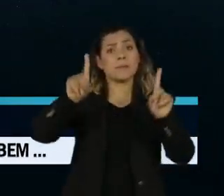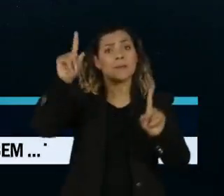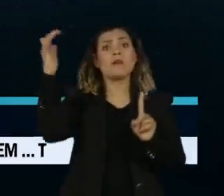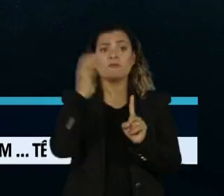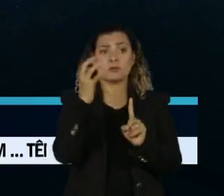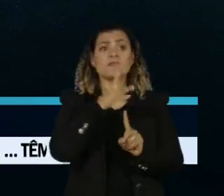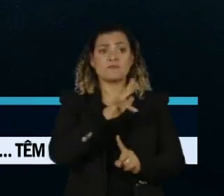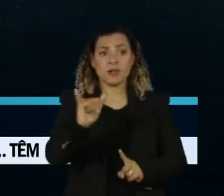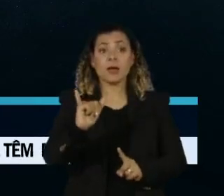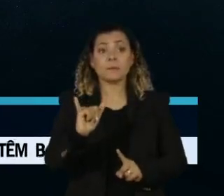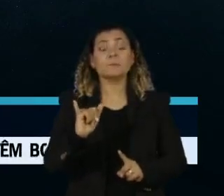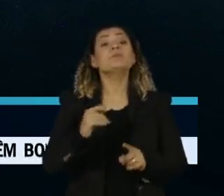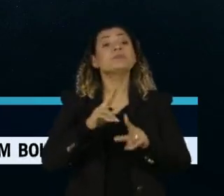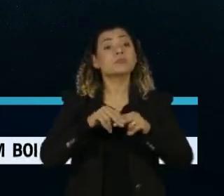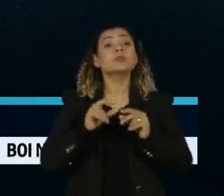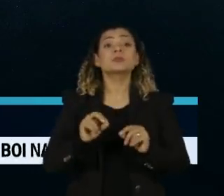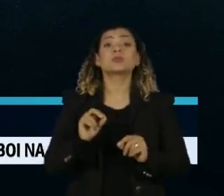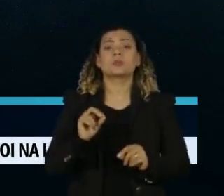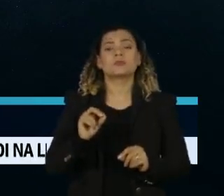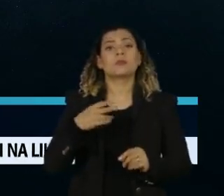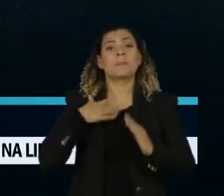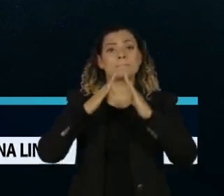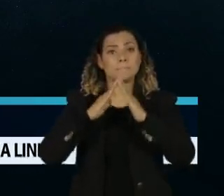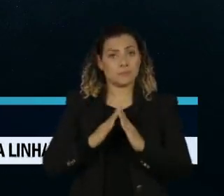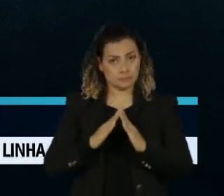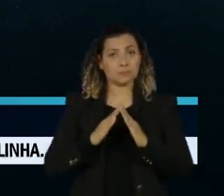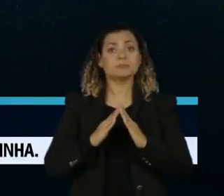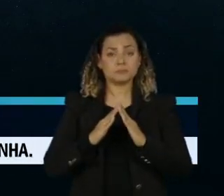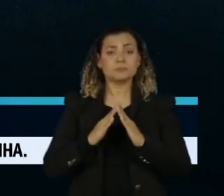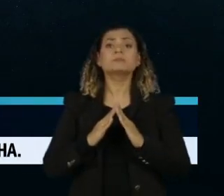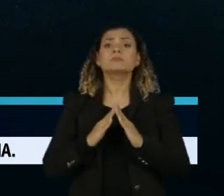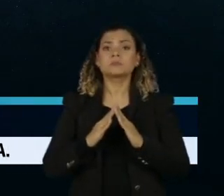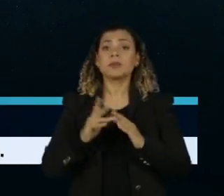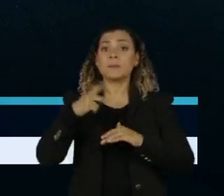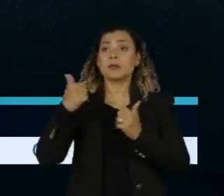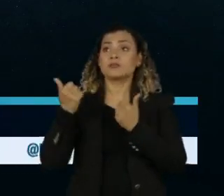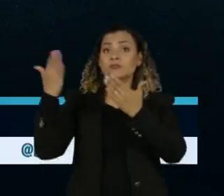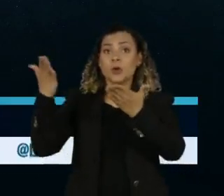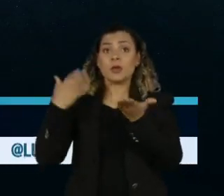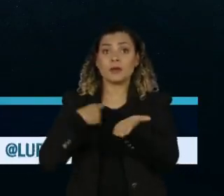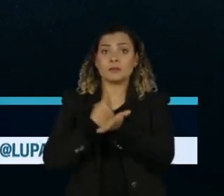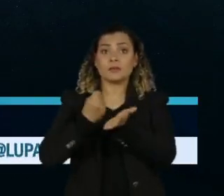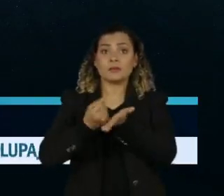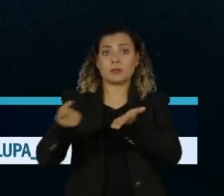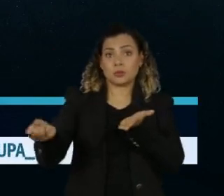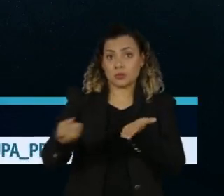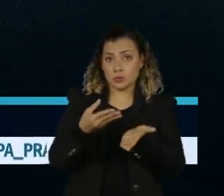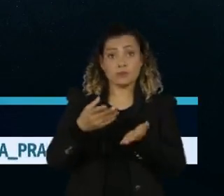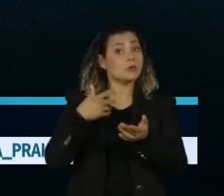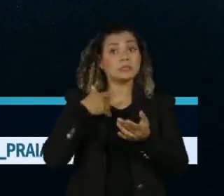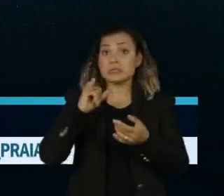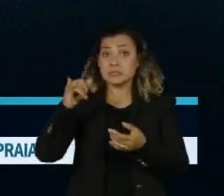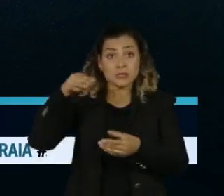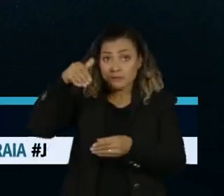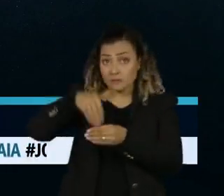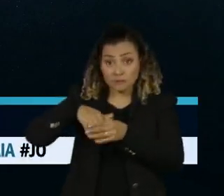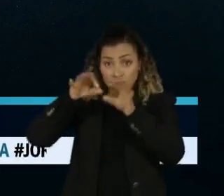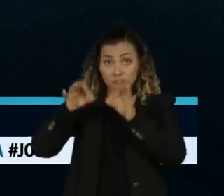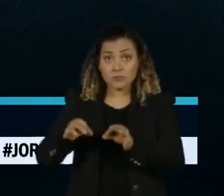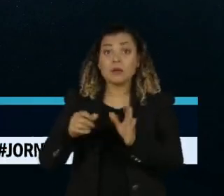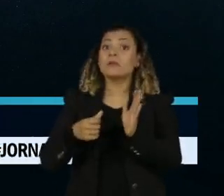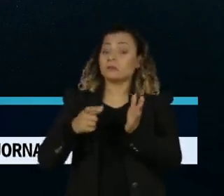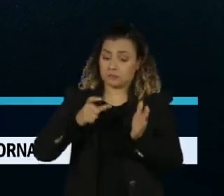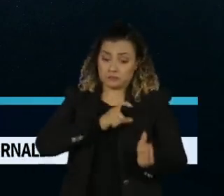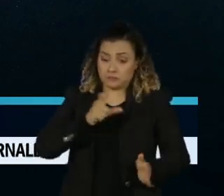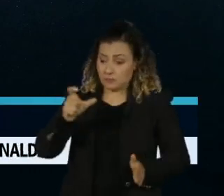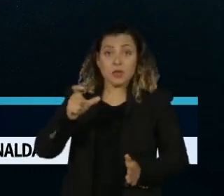O brasileiro que mora no exterior e que quer renovar o passaporte, se ele não está em situação regular com o título de